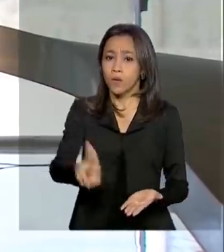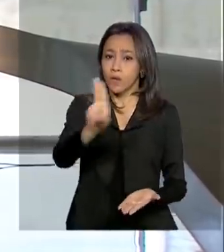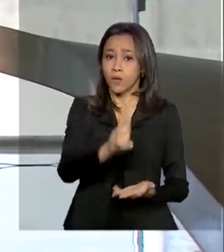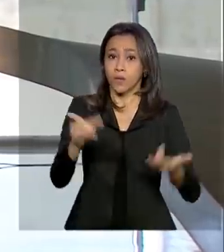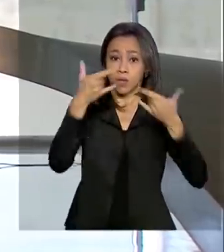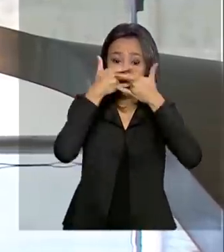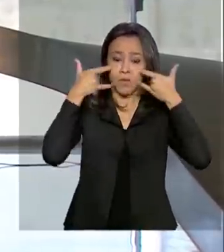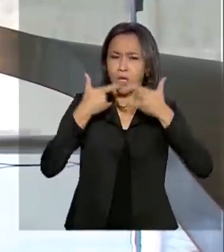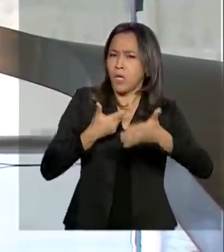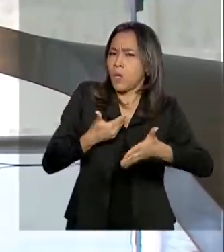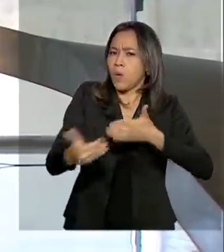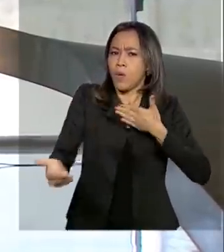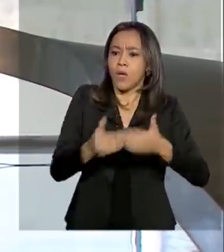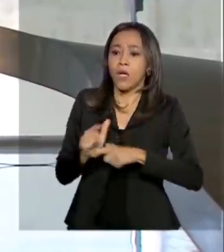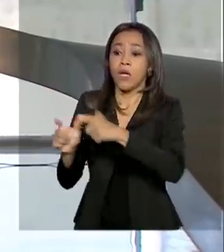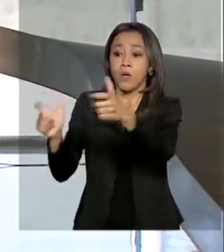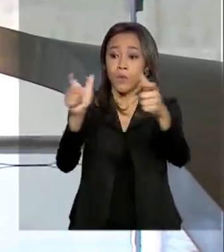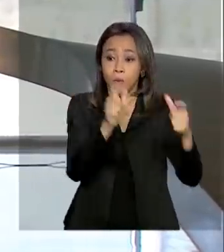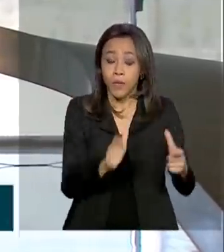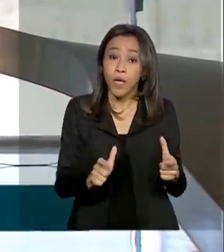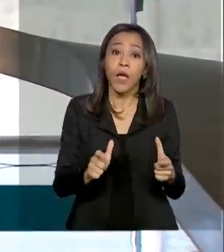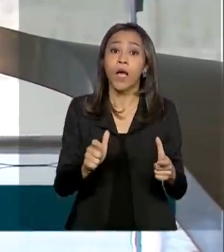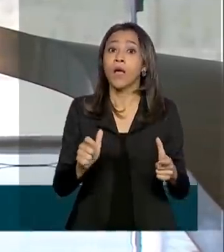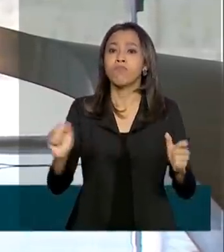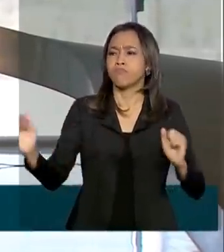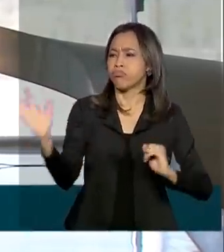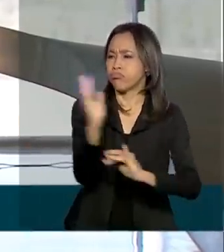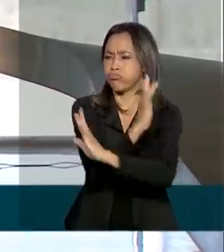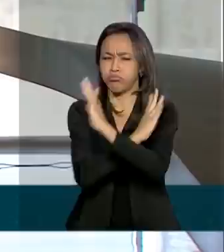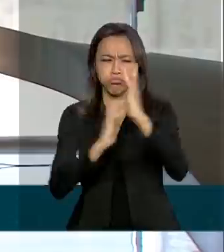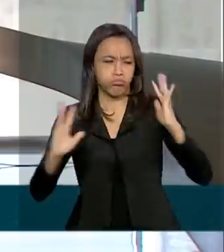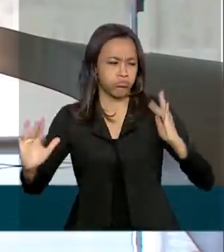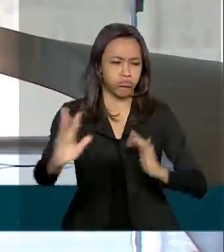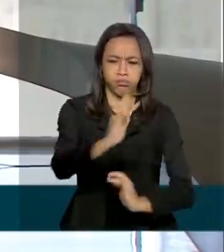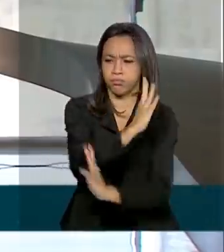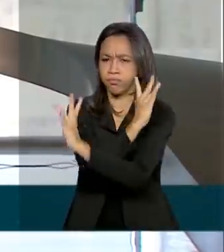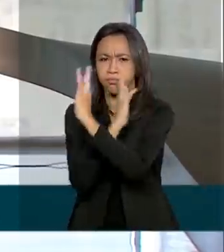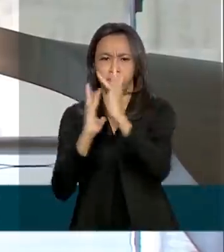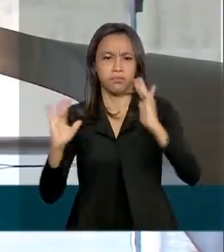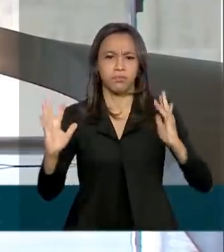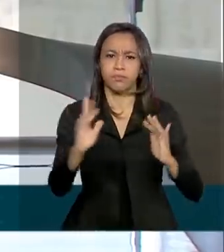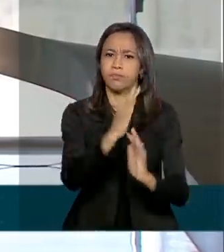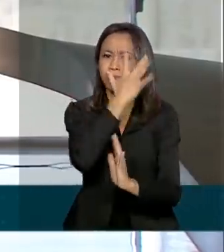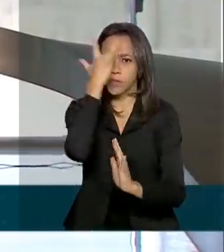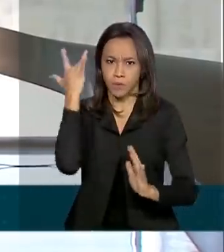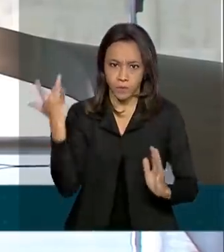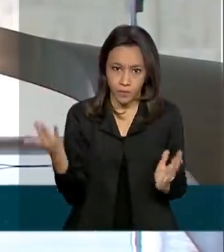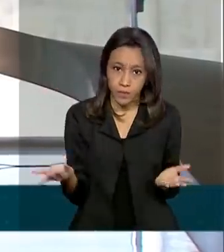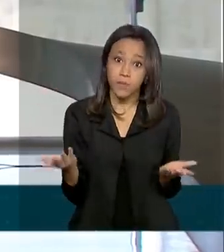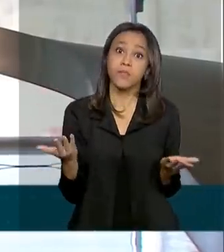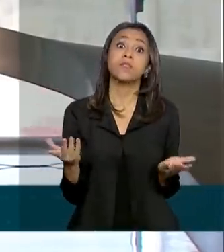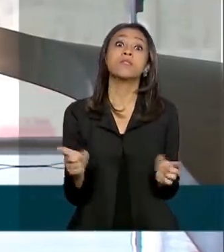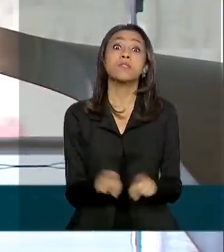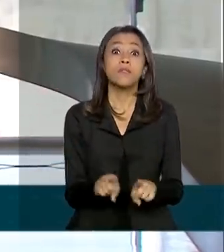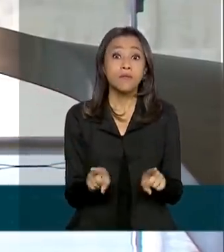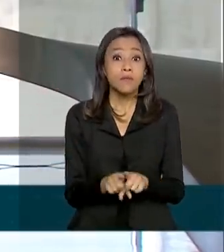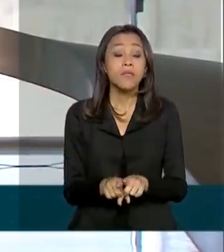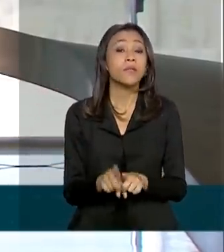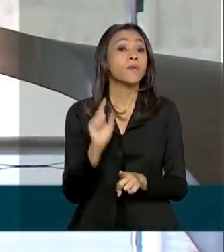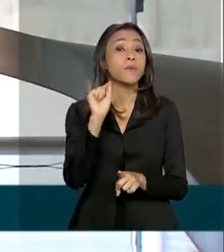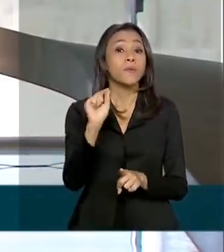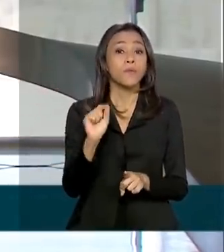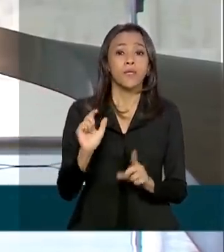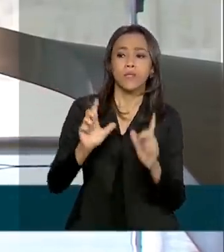em qualquer local público ou privado, onde haja circulação de pessoas. E vale, inclusive, para as